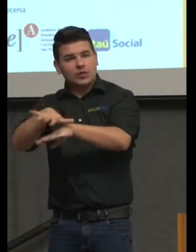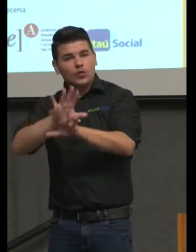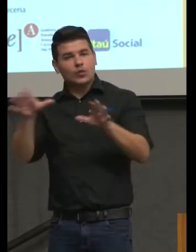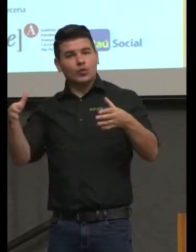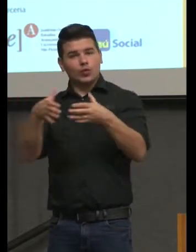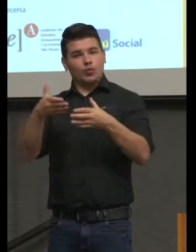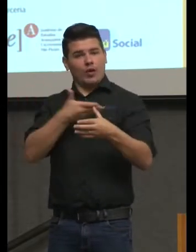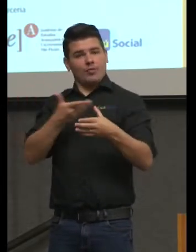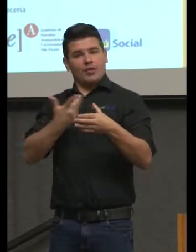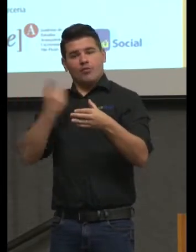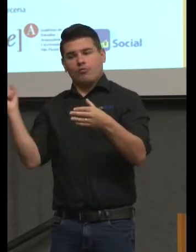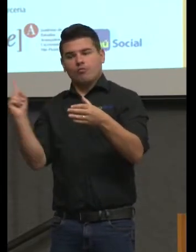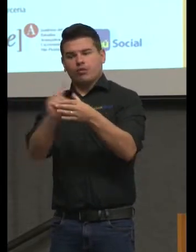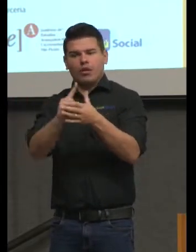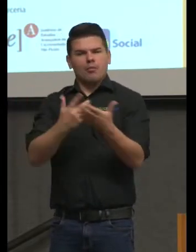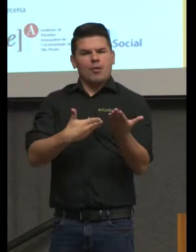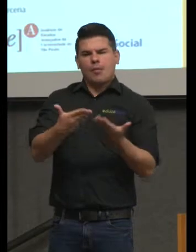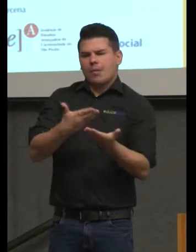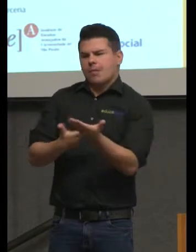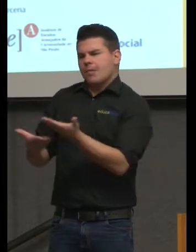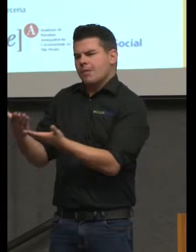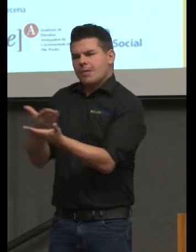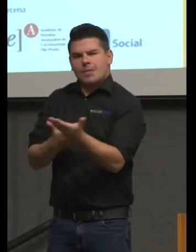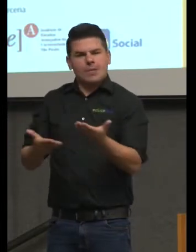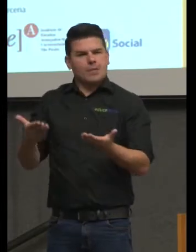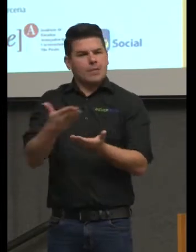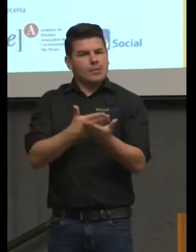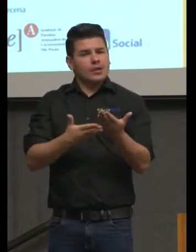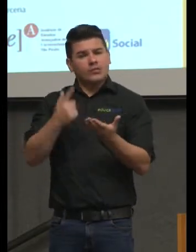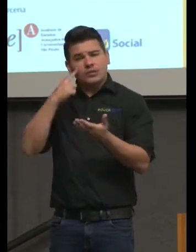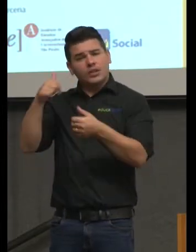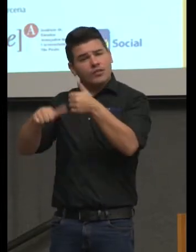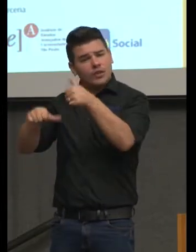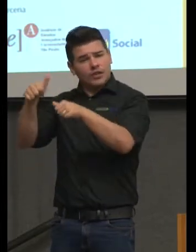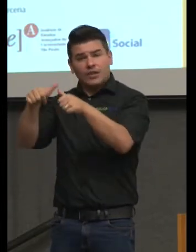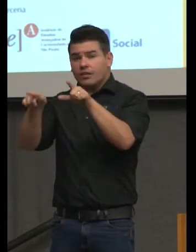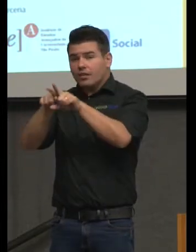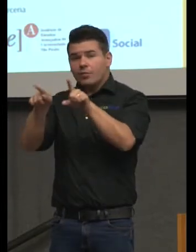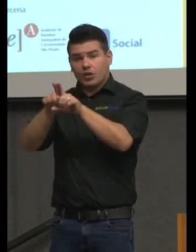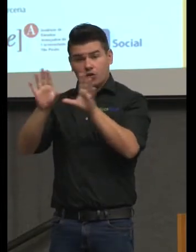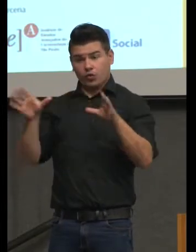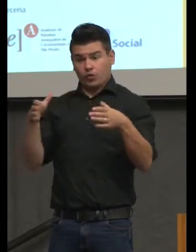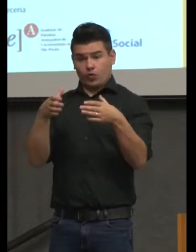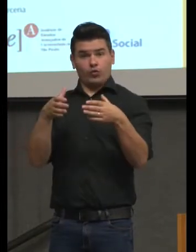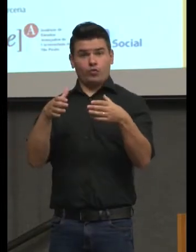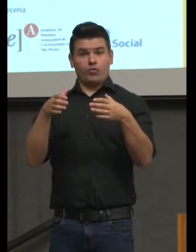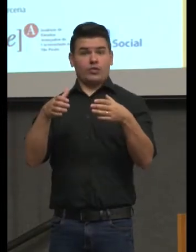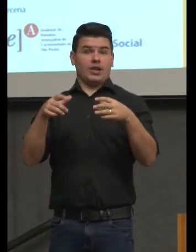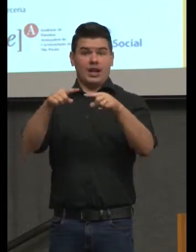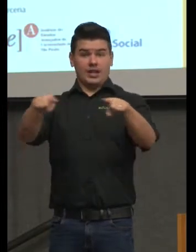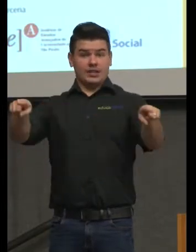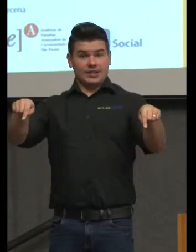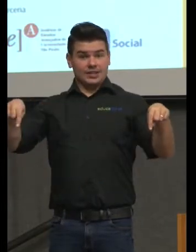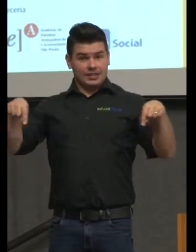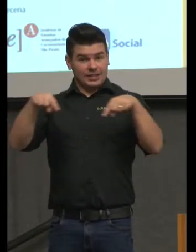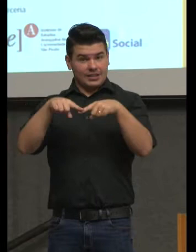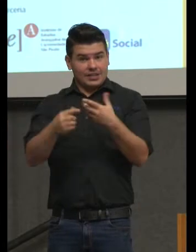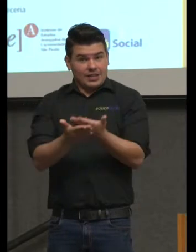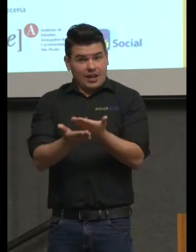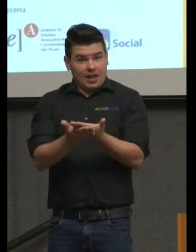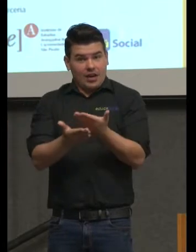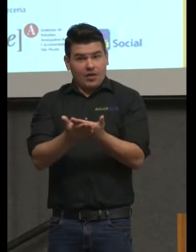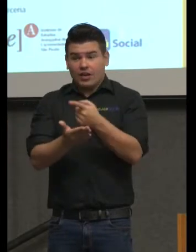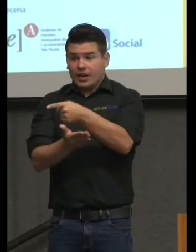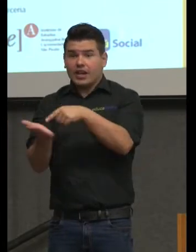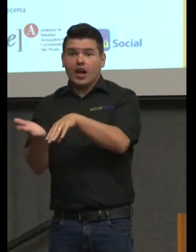em cujo grupo ele trabalhou e produziu algo da turma que está verificando o que ele produziu para aprendizado e